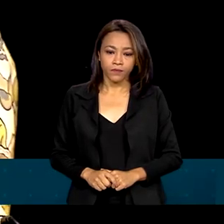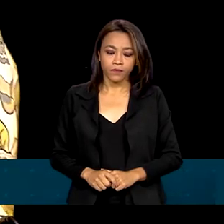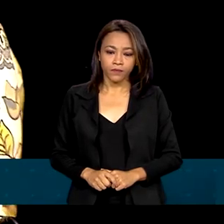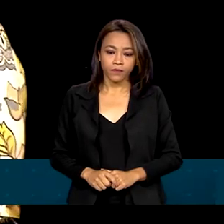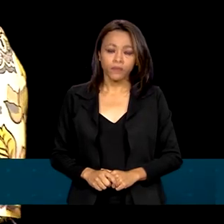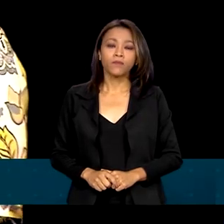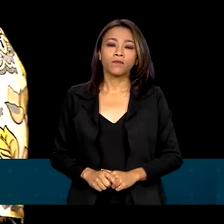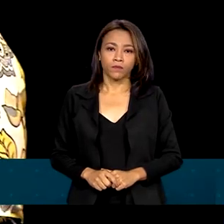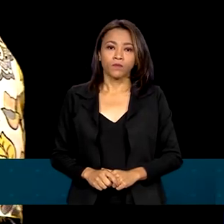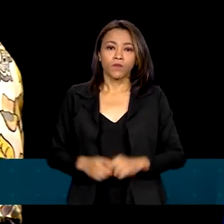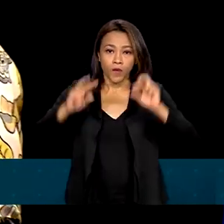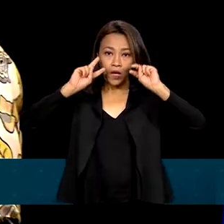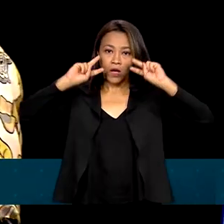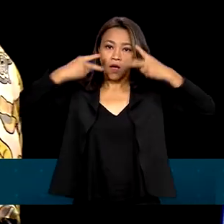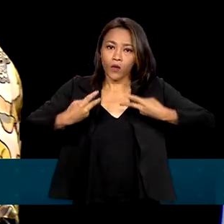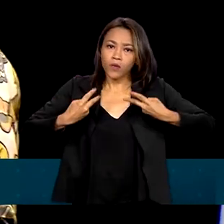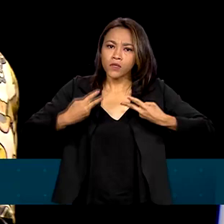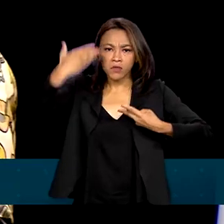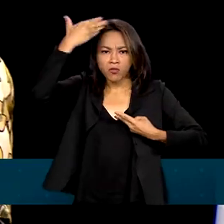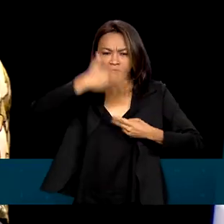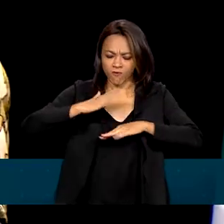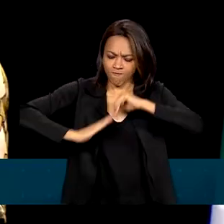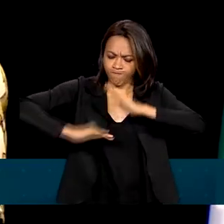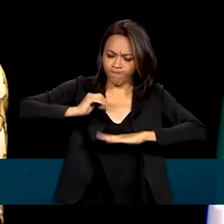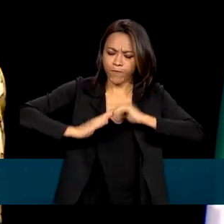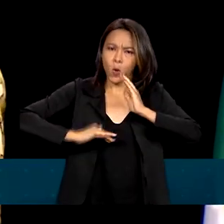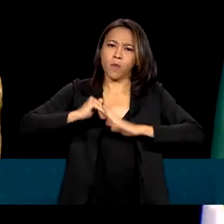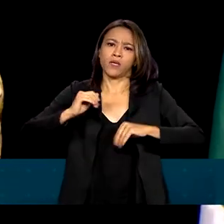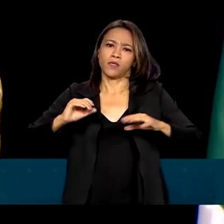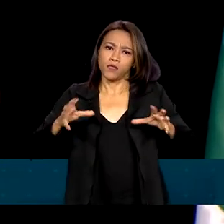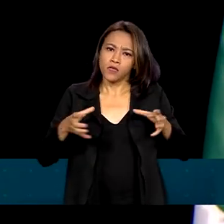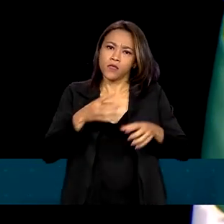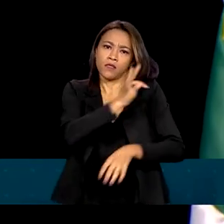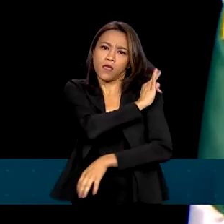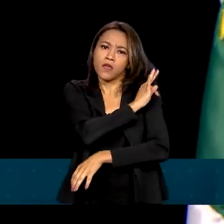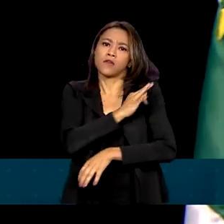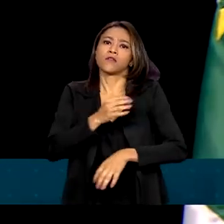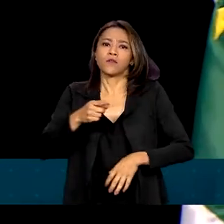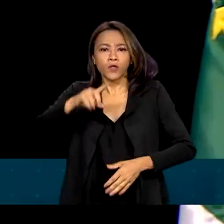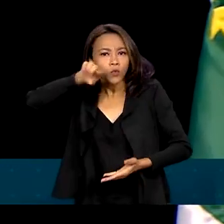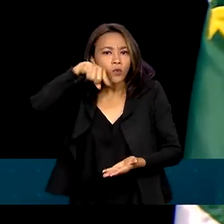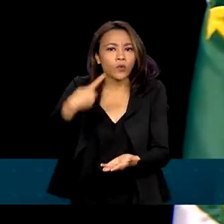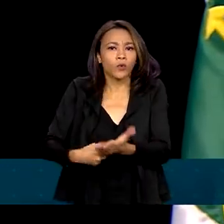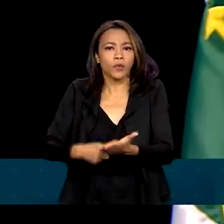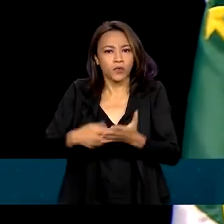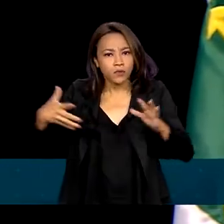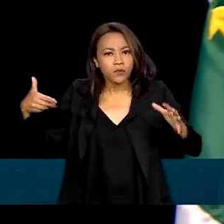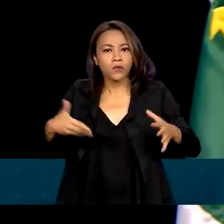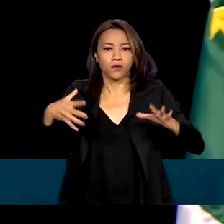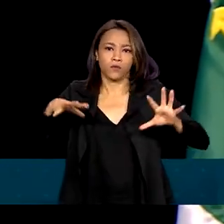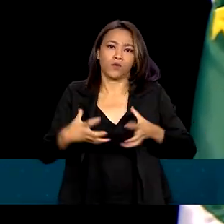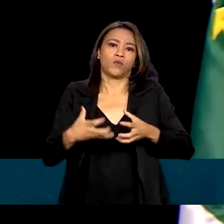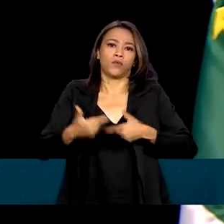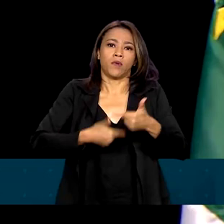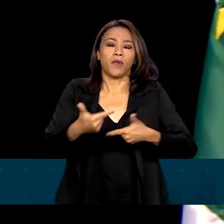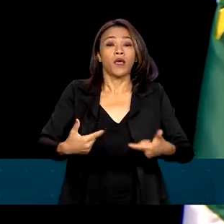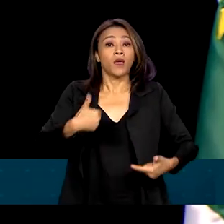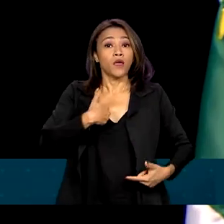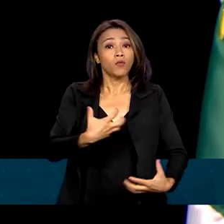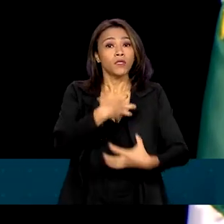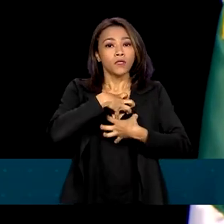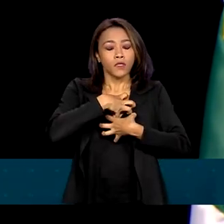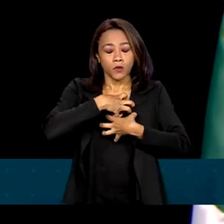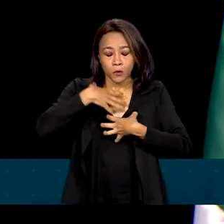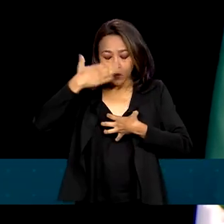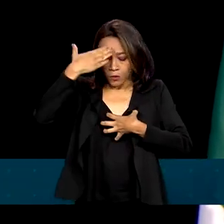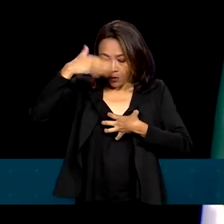É um reconhecimento à competência técnica e ao comprometimento desse time. me sinto extremamente